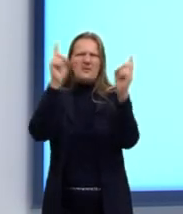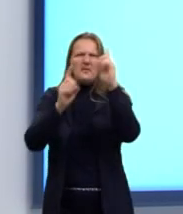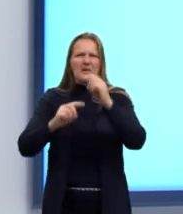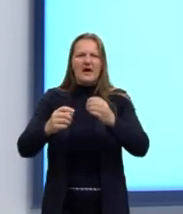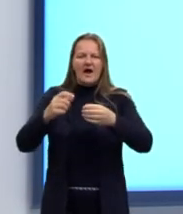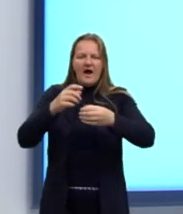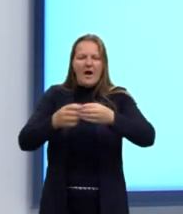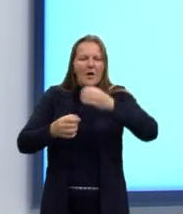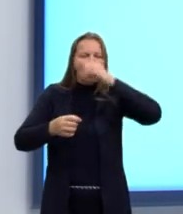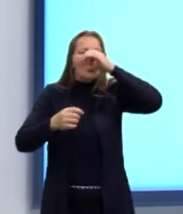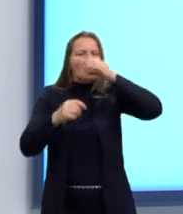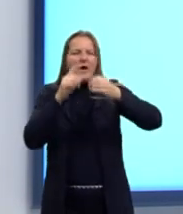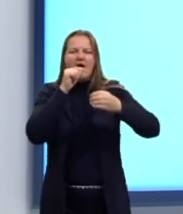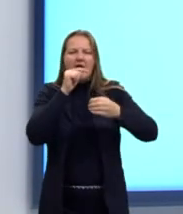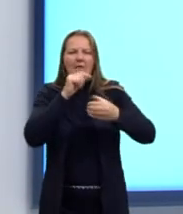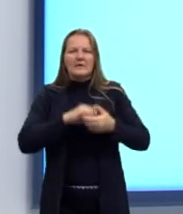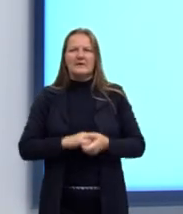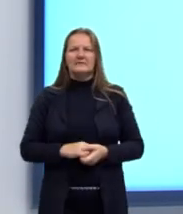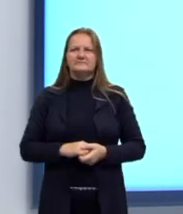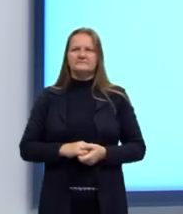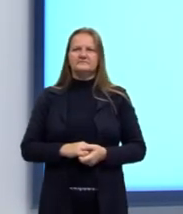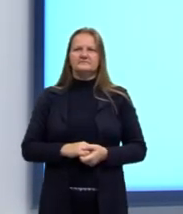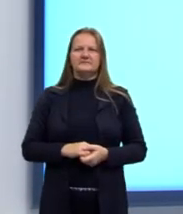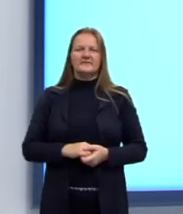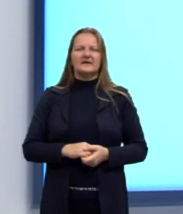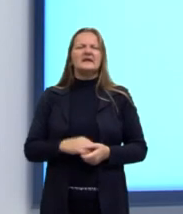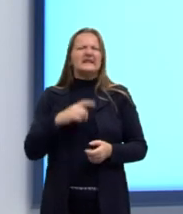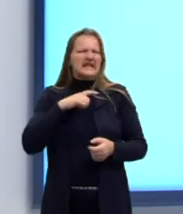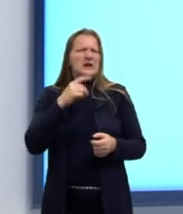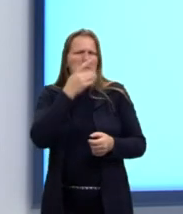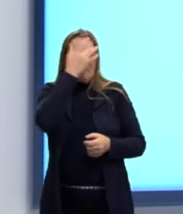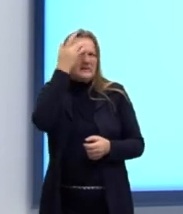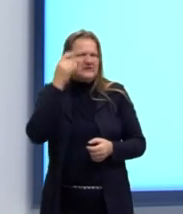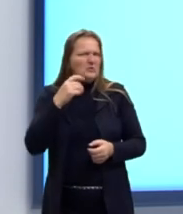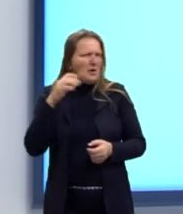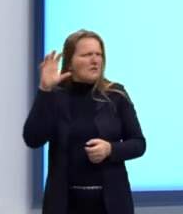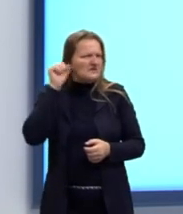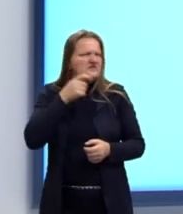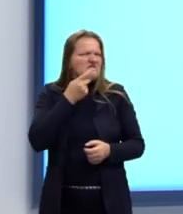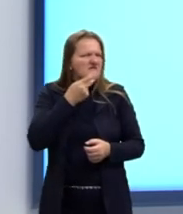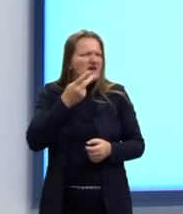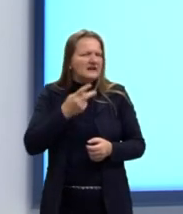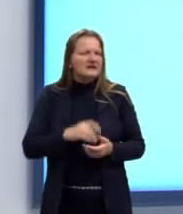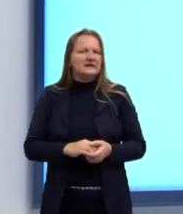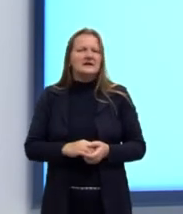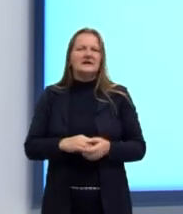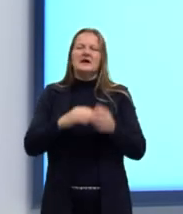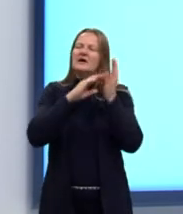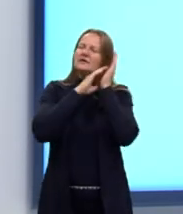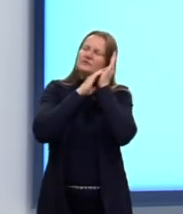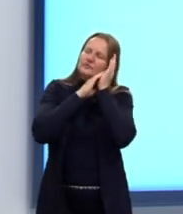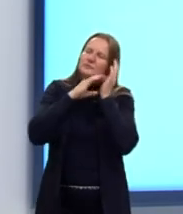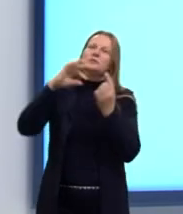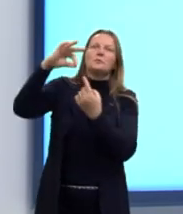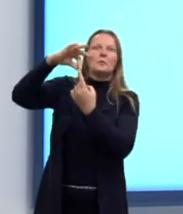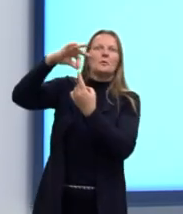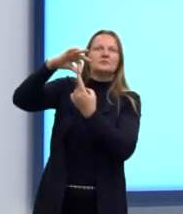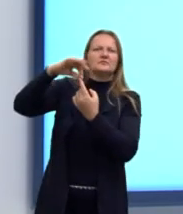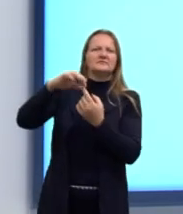A vaca tossindo, nem que a vaca tussa. Dormir no ponto.